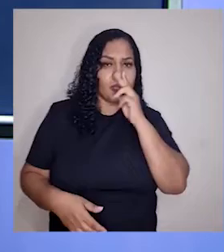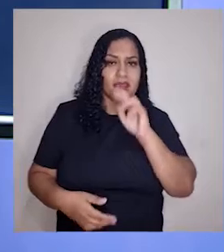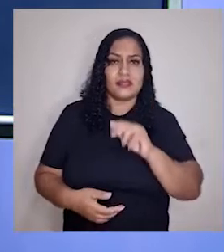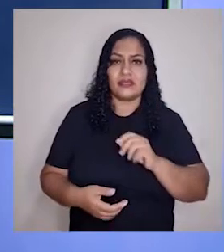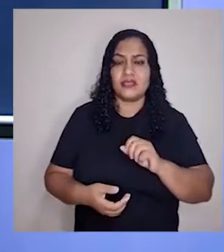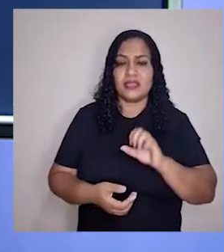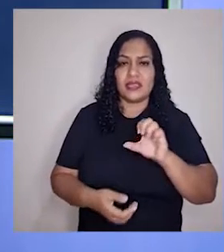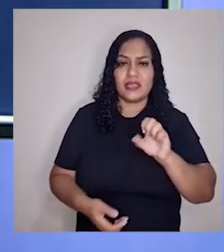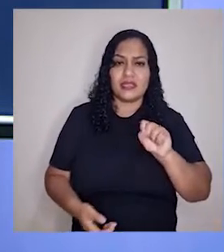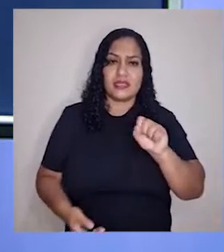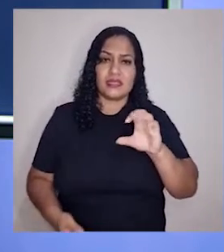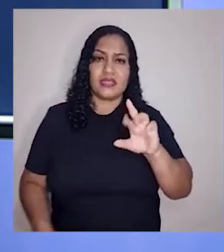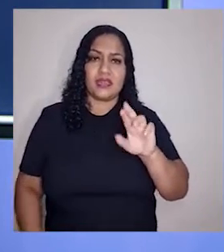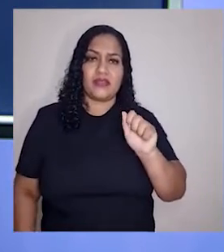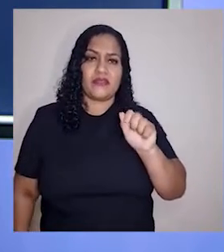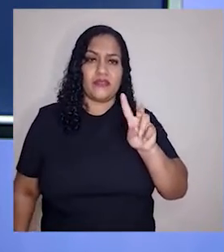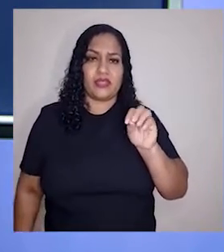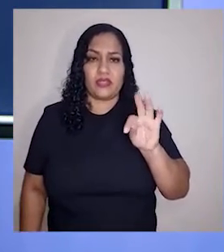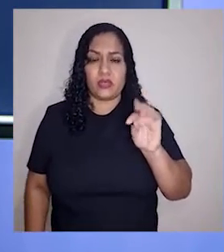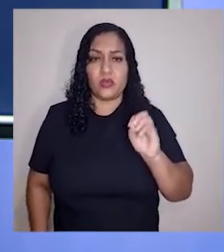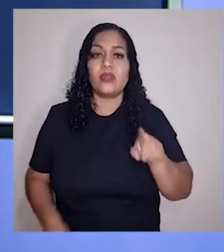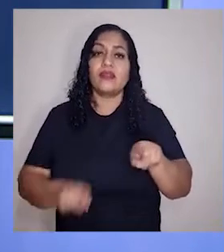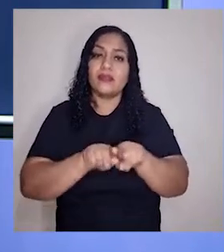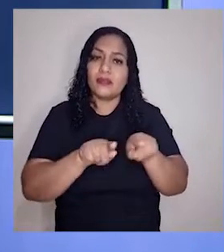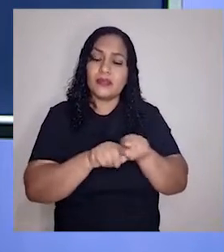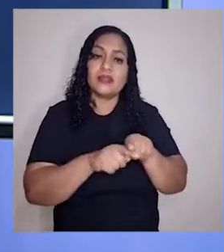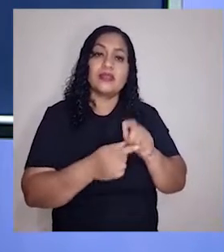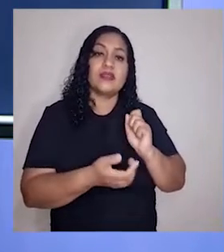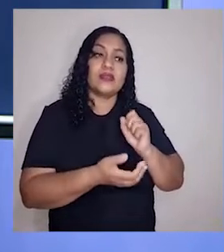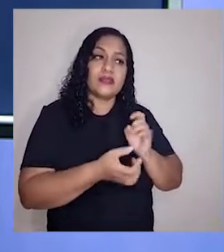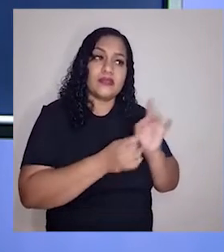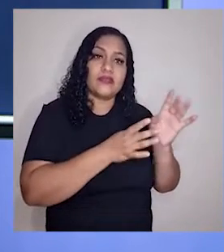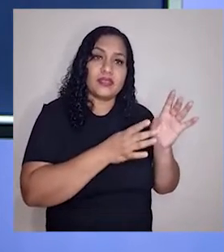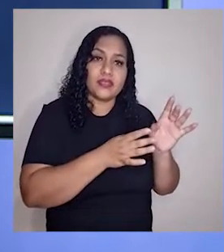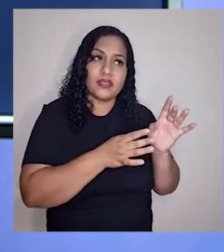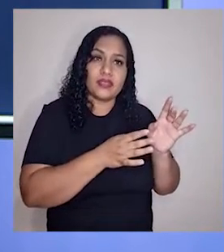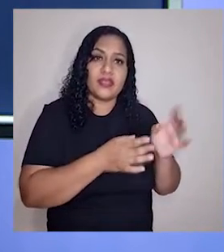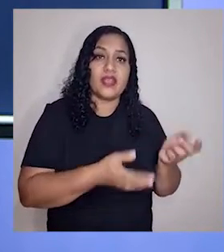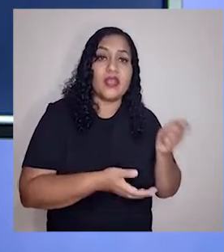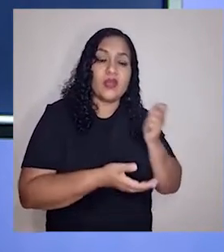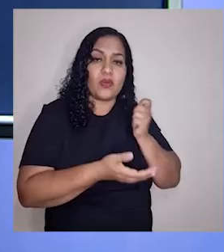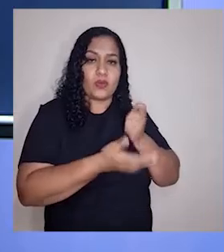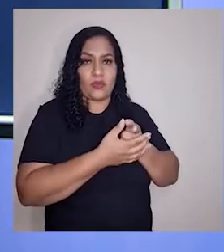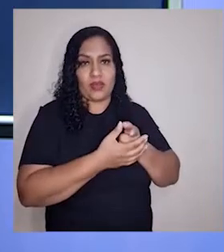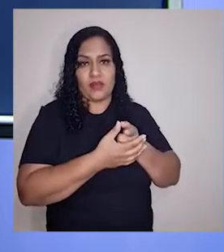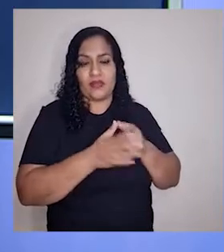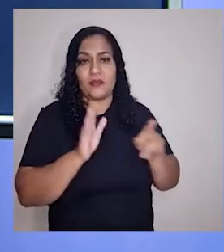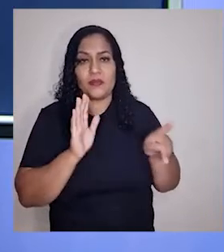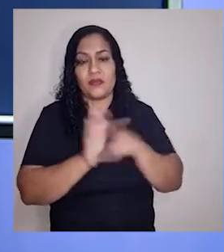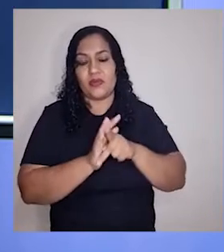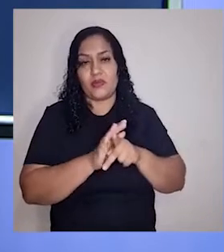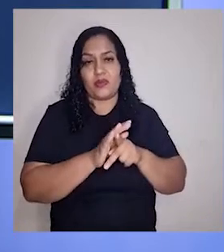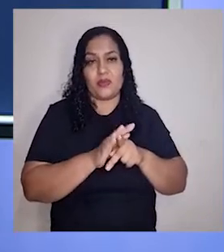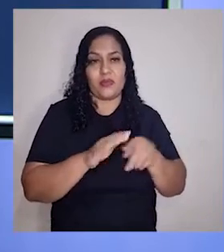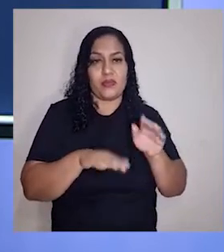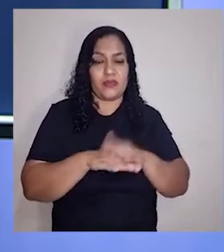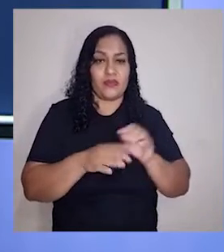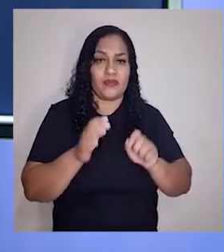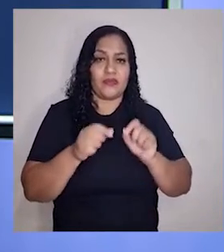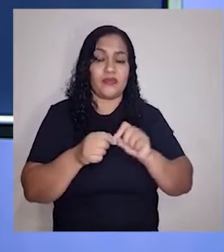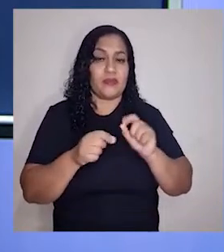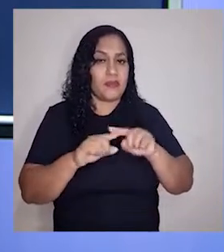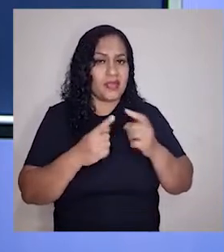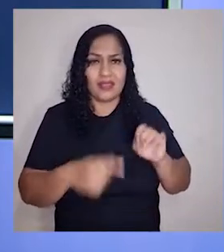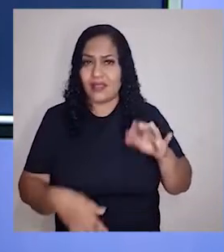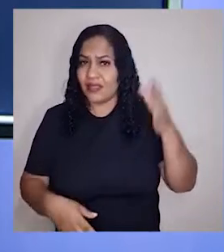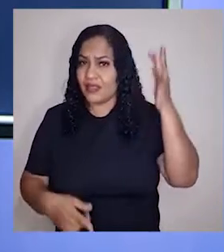ainda, escravatória. E ainda tinham que comprar os produtos feitos com matérias-primas que eles mesmos fizeram,